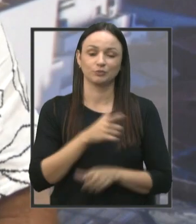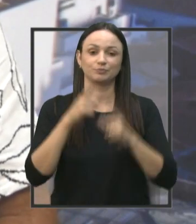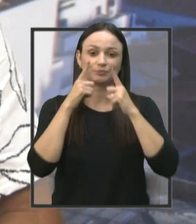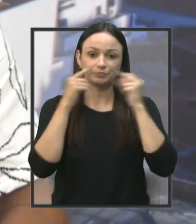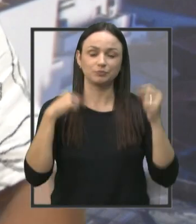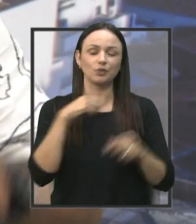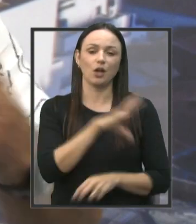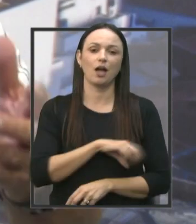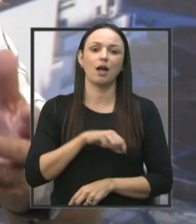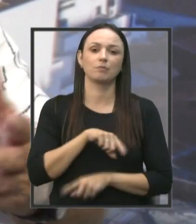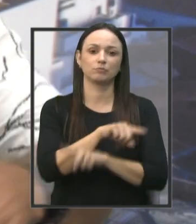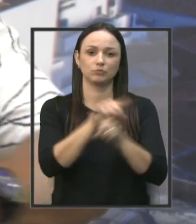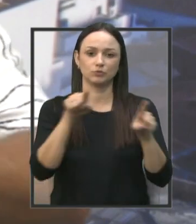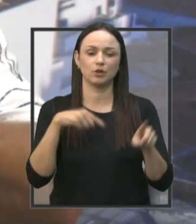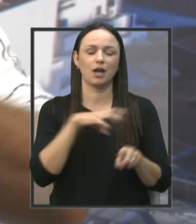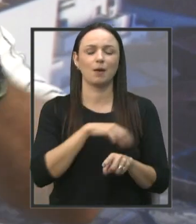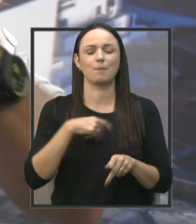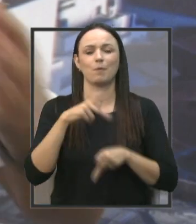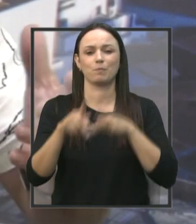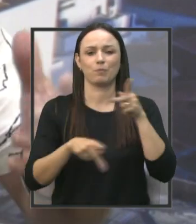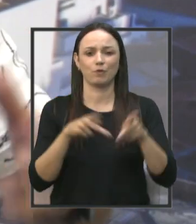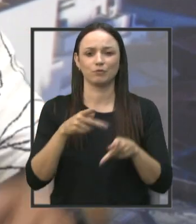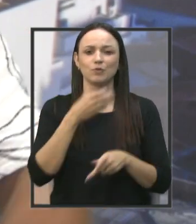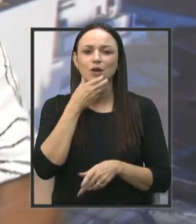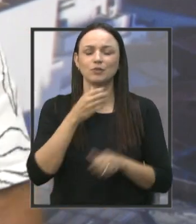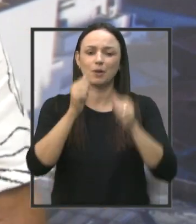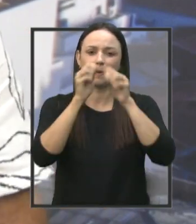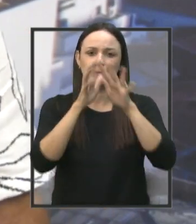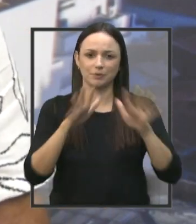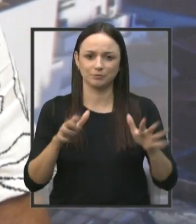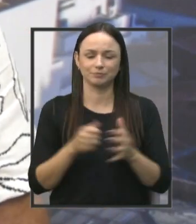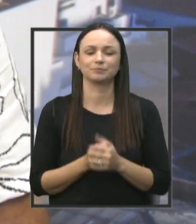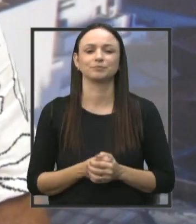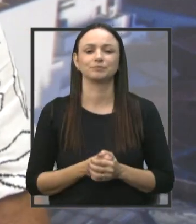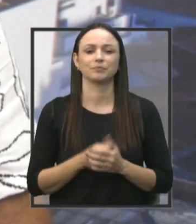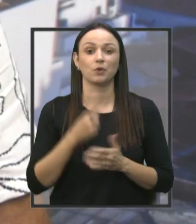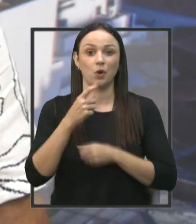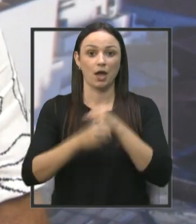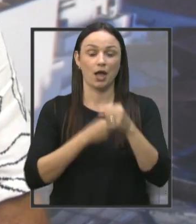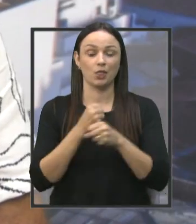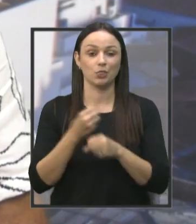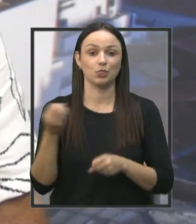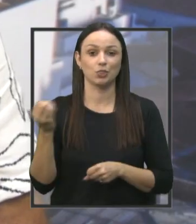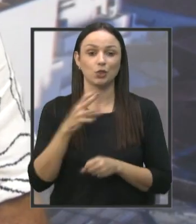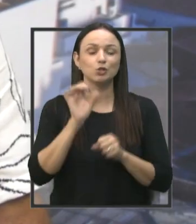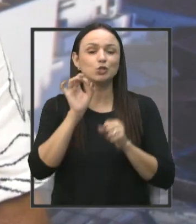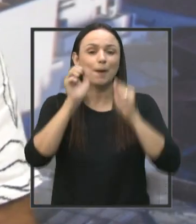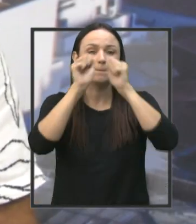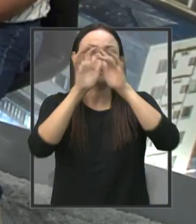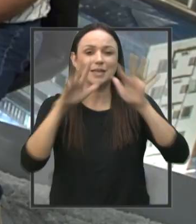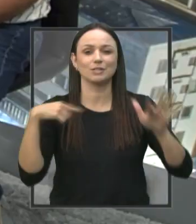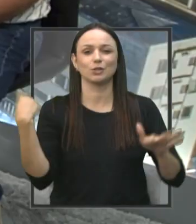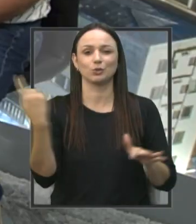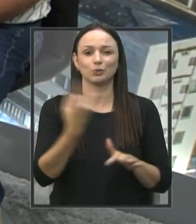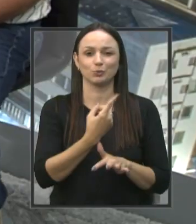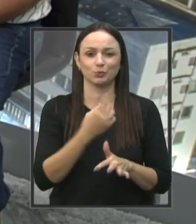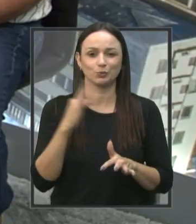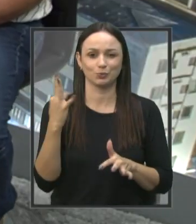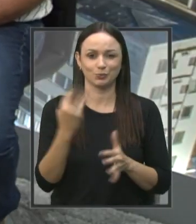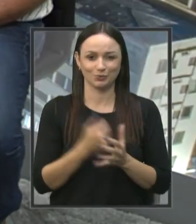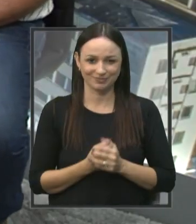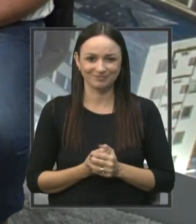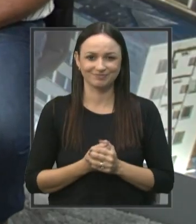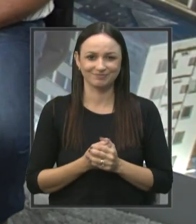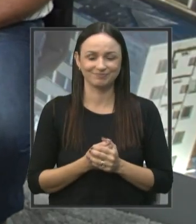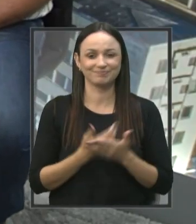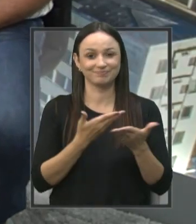eu amo você e amo o meu povo, um Natal abençoado e um ano novo só de bênçãos para todo mundo. É isso, com